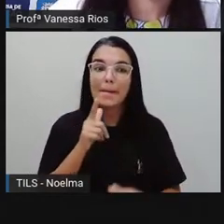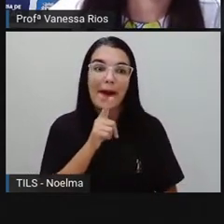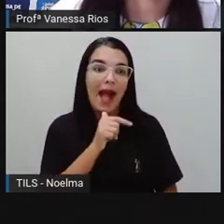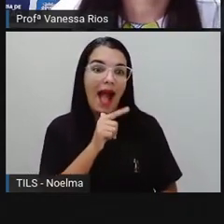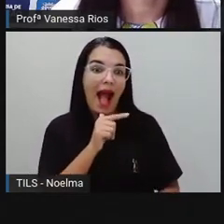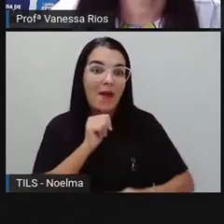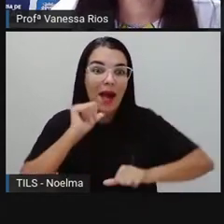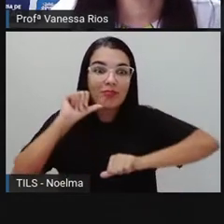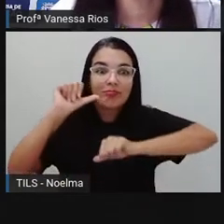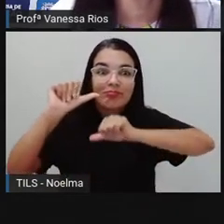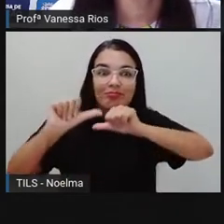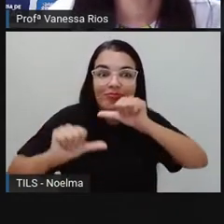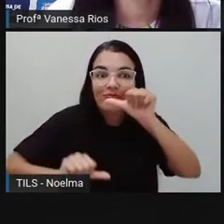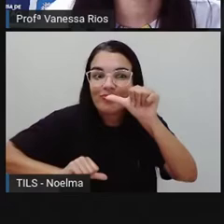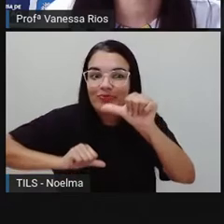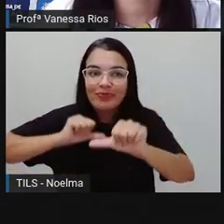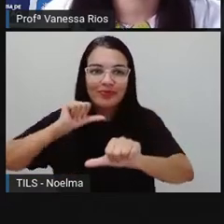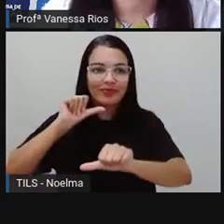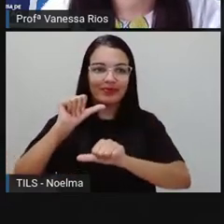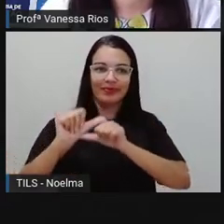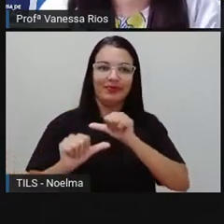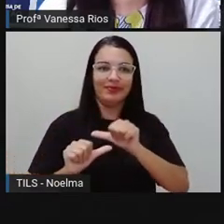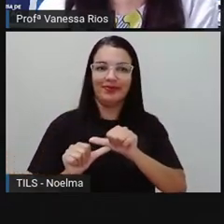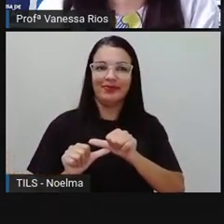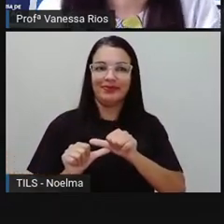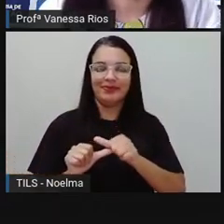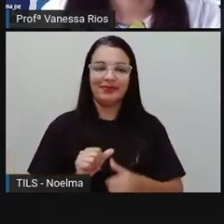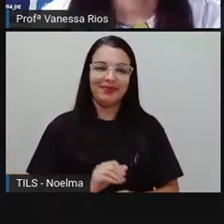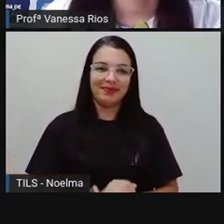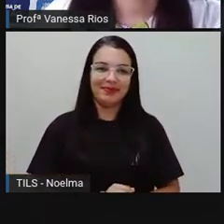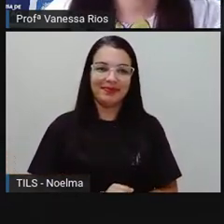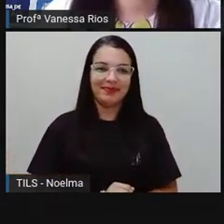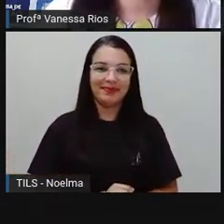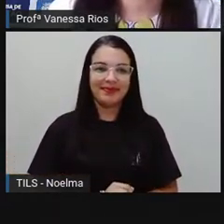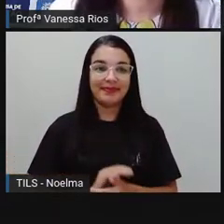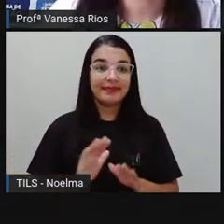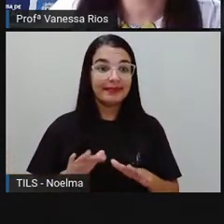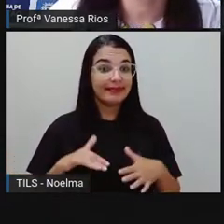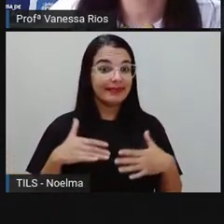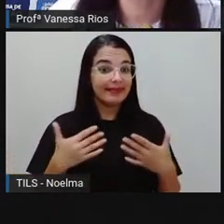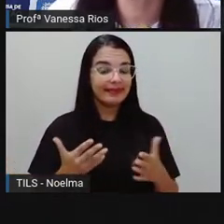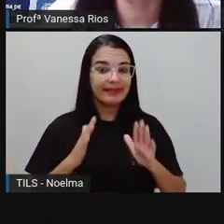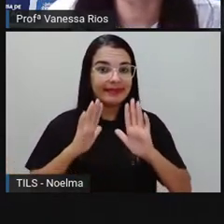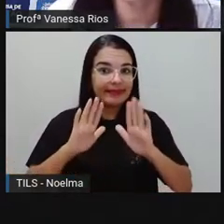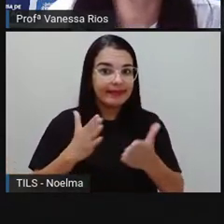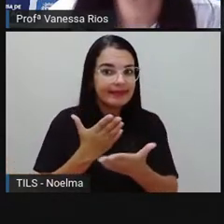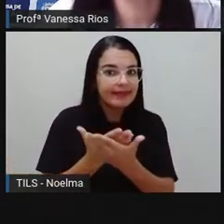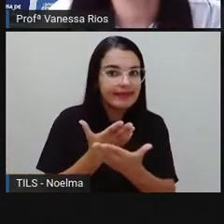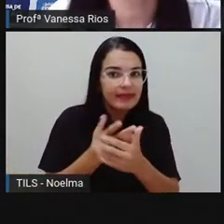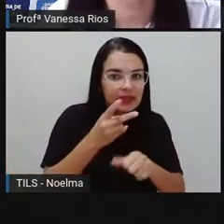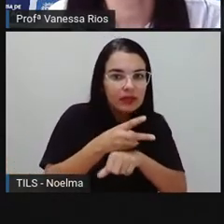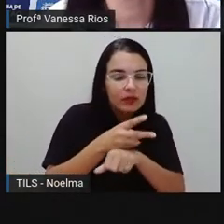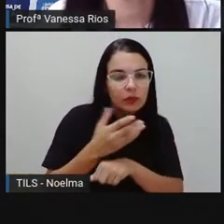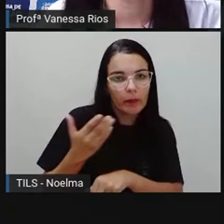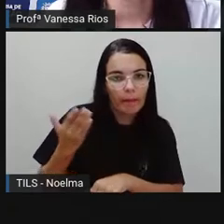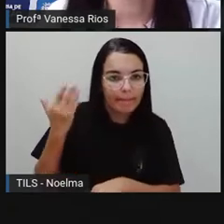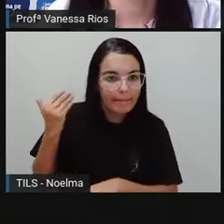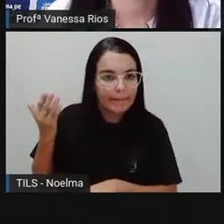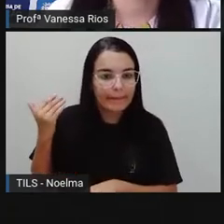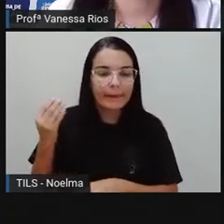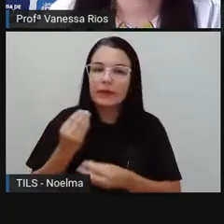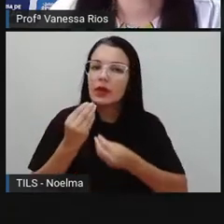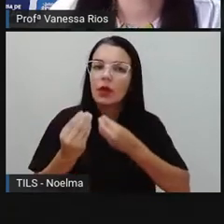se transforma. Hum, olhem só, a gente já estudou aí uma videoaula anterior, né?